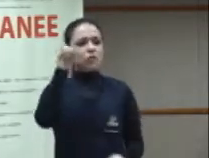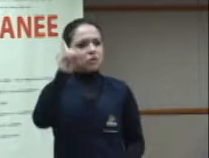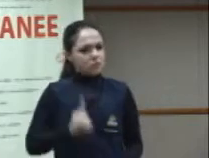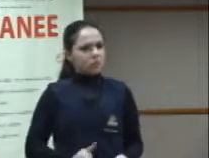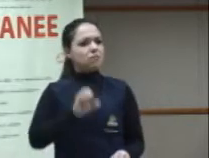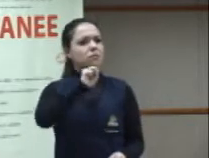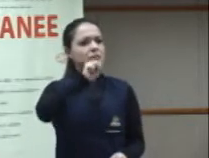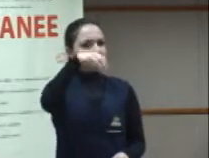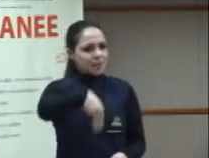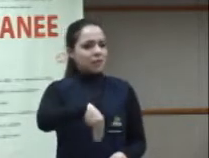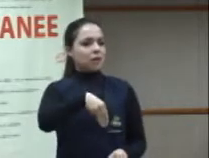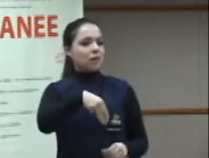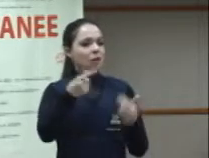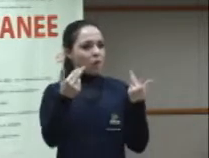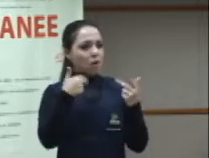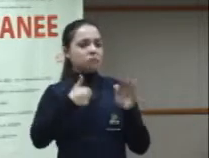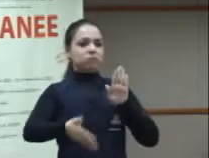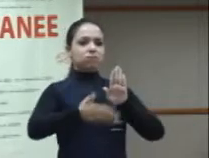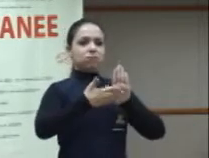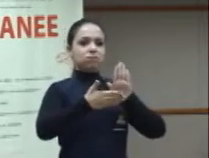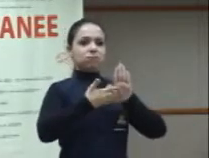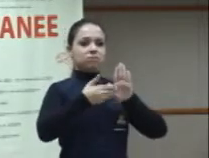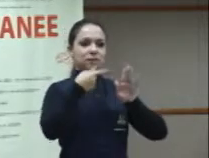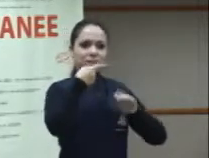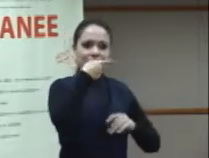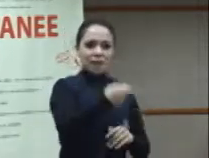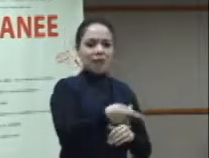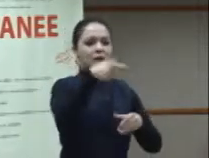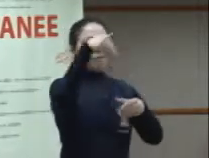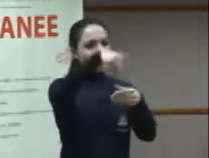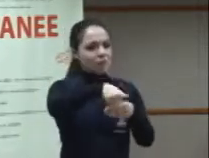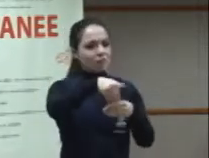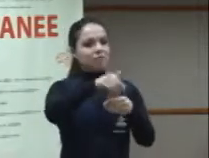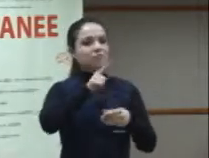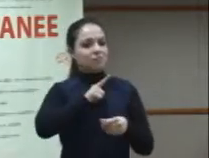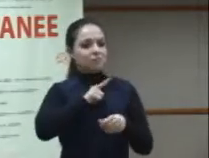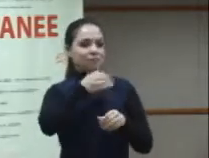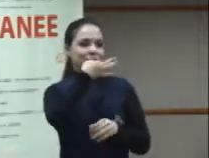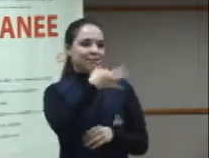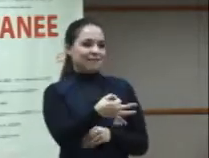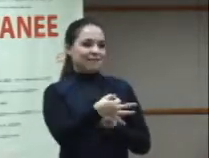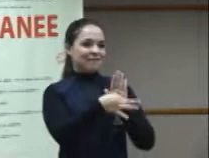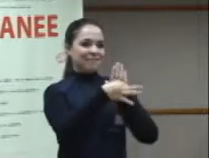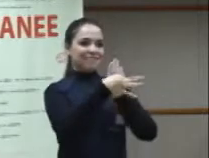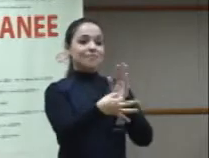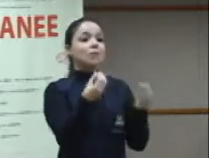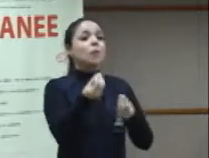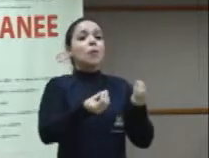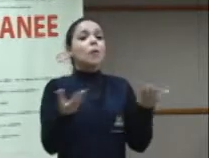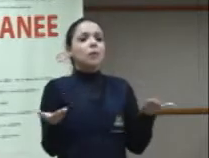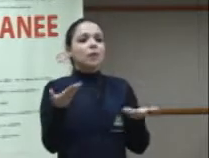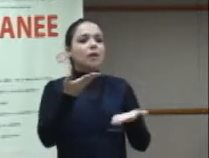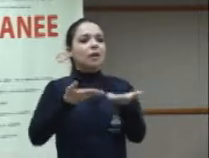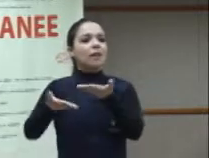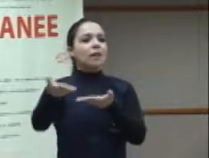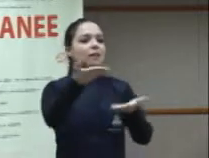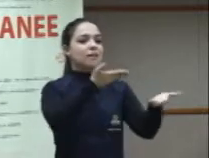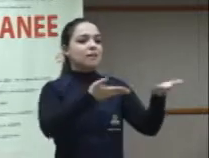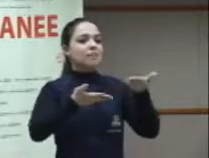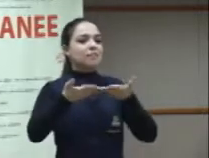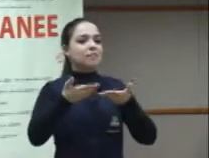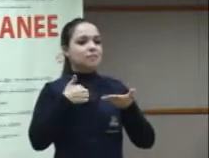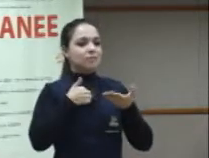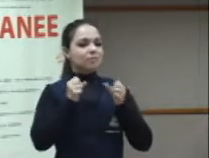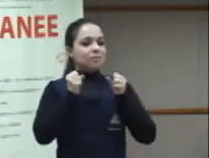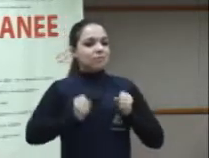a vez, a voz, ao veto, a voto, as relações de poder, como vão se estabelecer a partir do momento onde